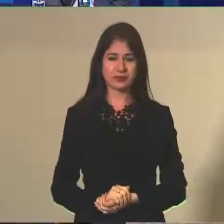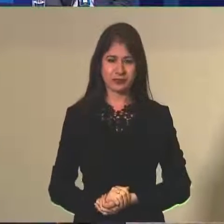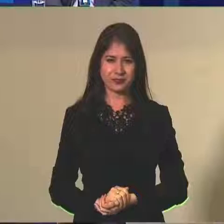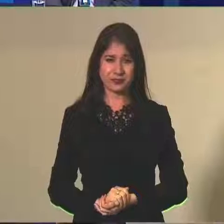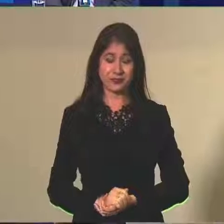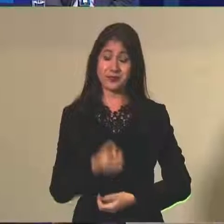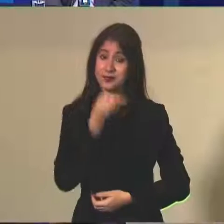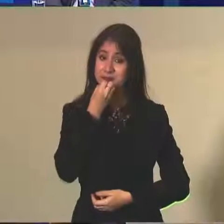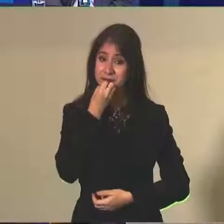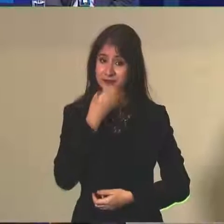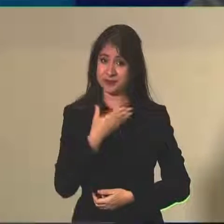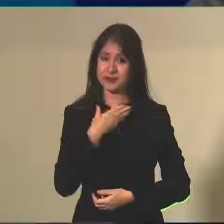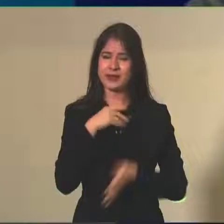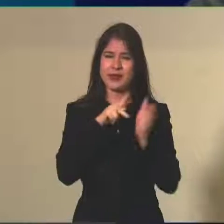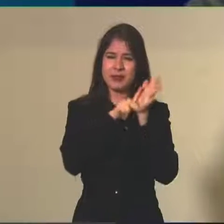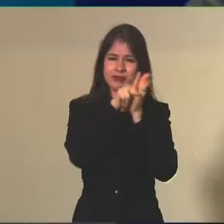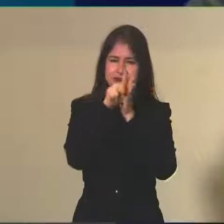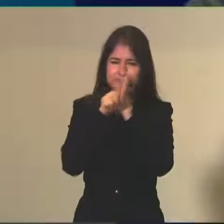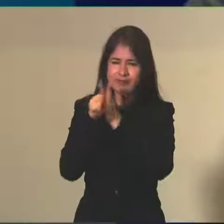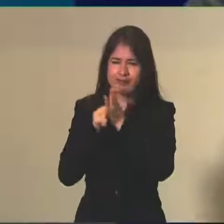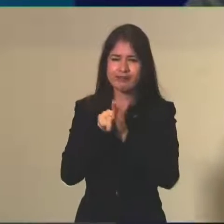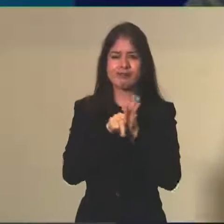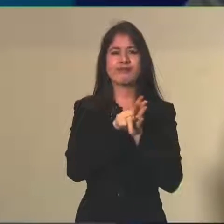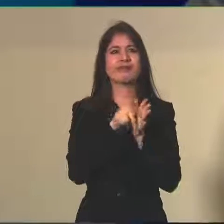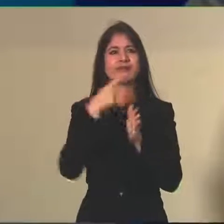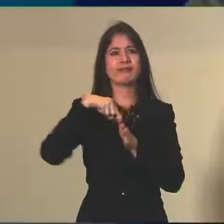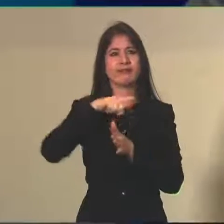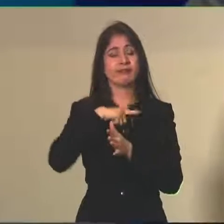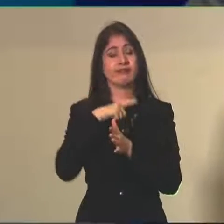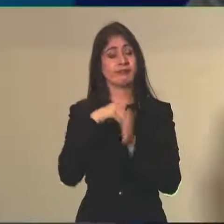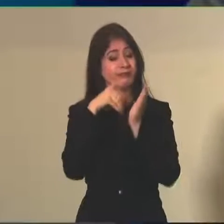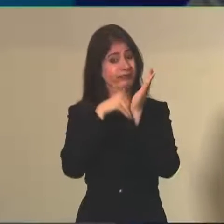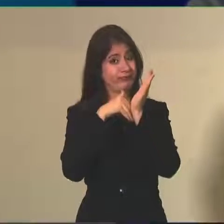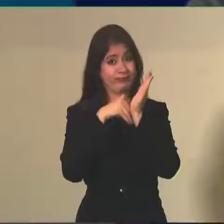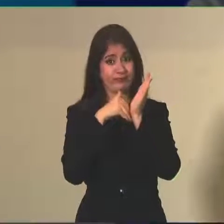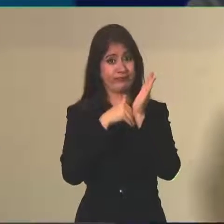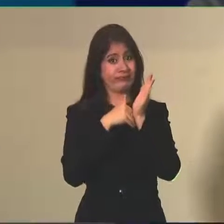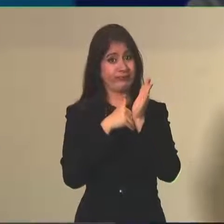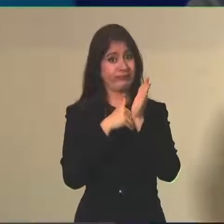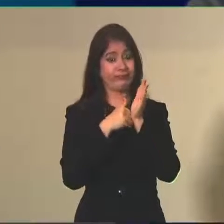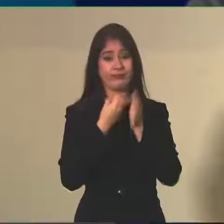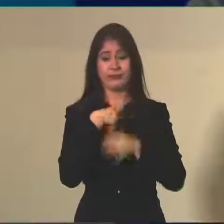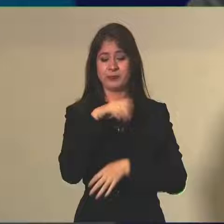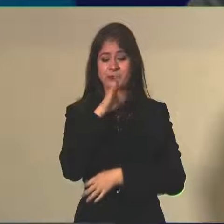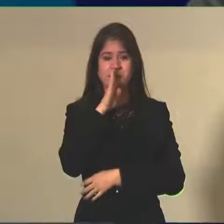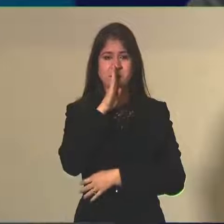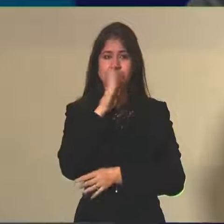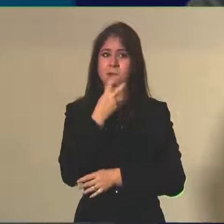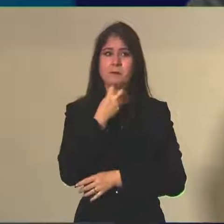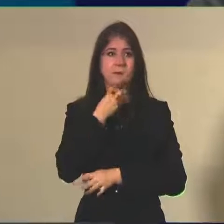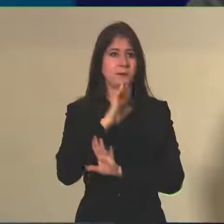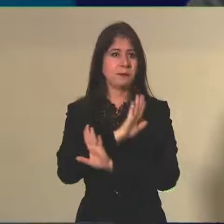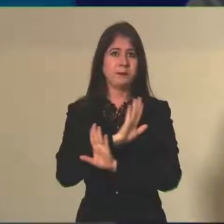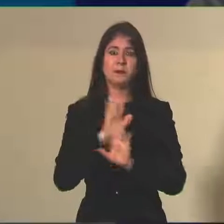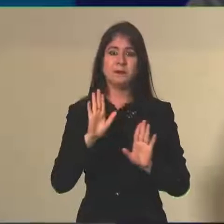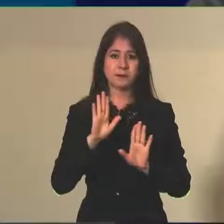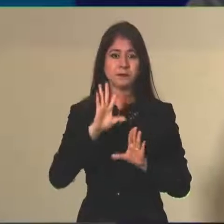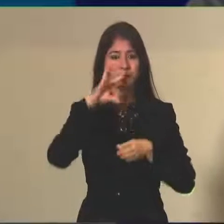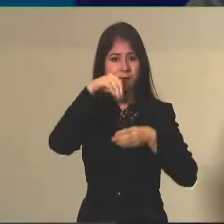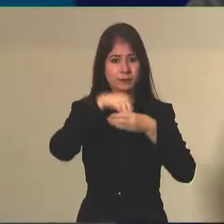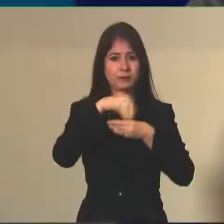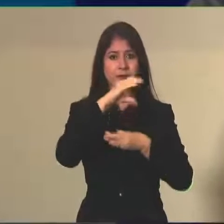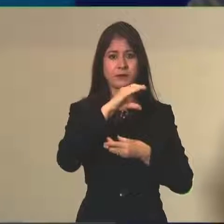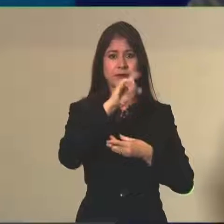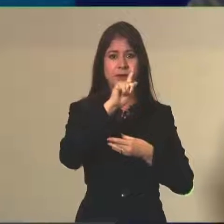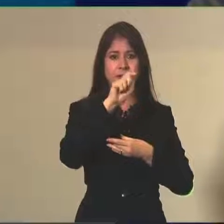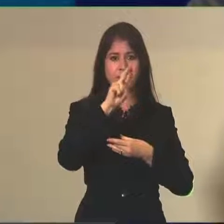Bom, em relação à investigação, são investigações sigilosas que correm em sigilo lá na na CGU e no TCU